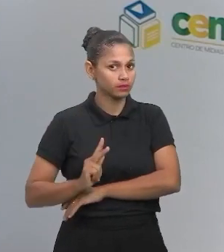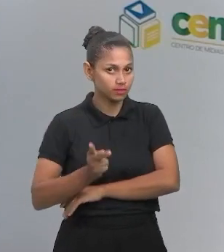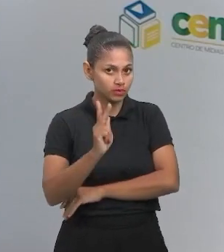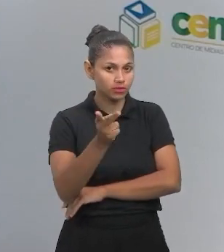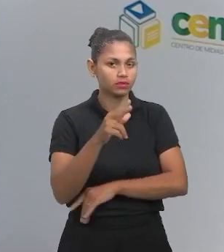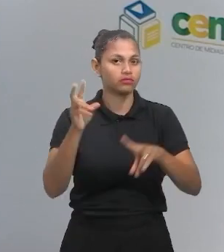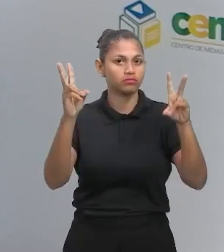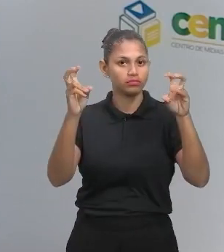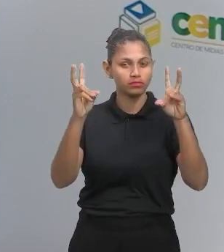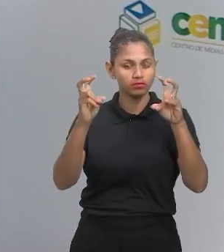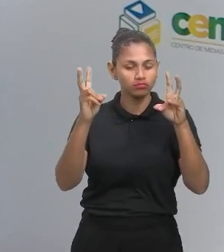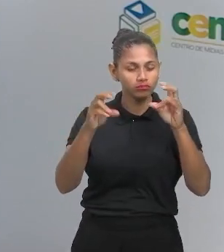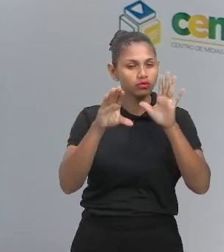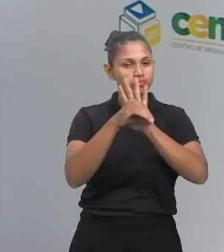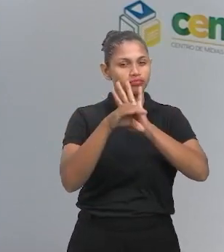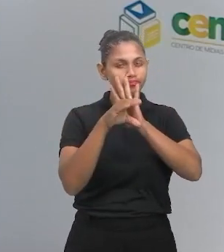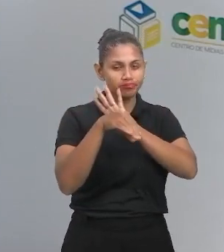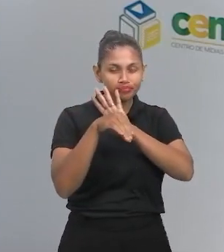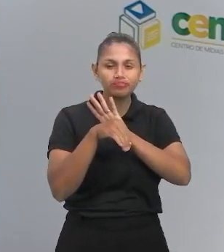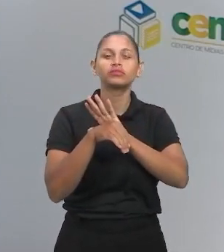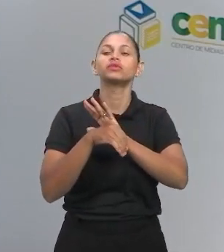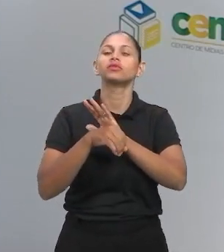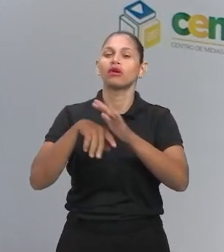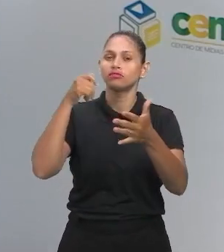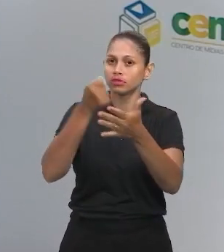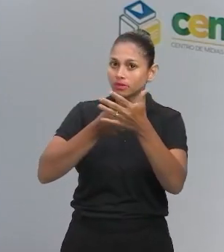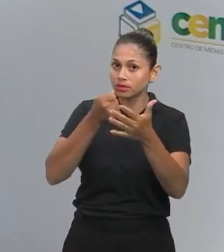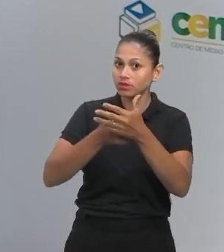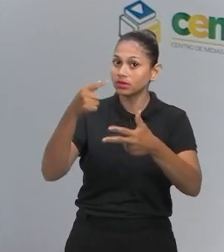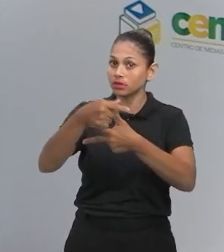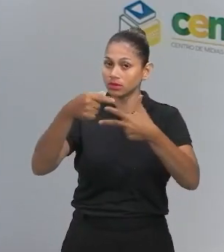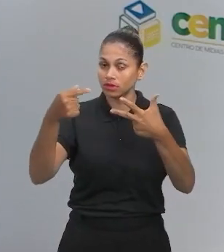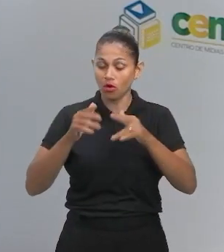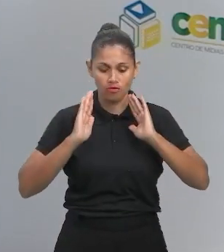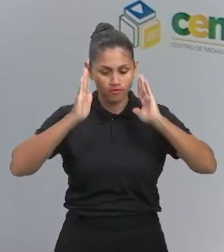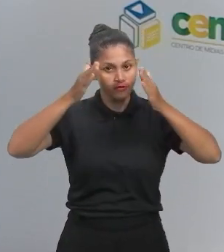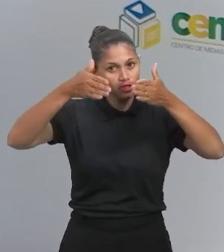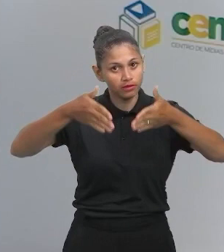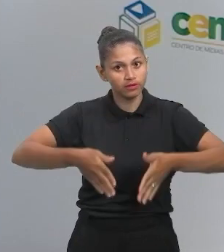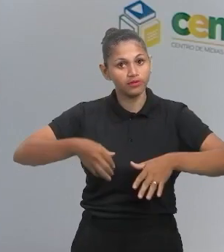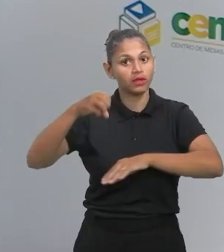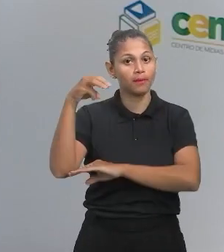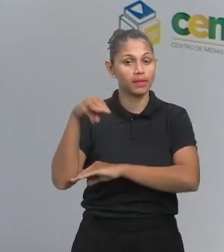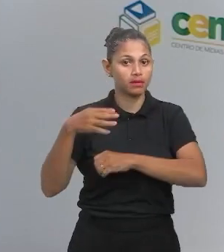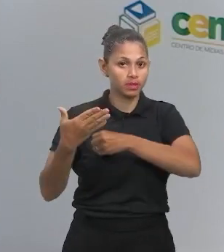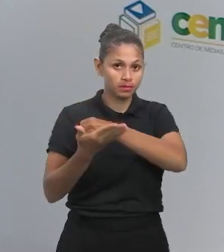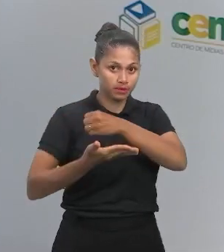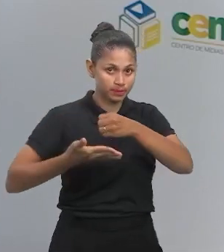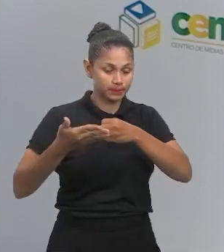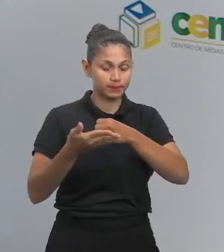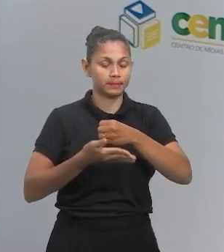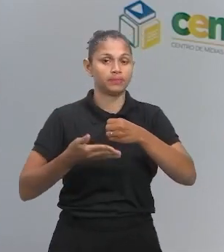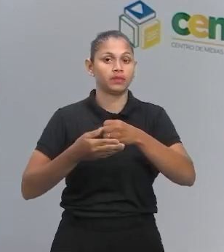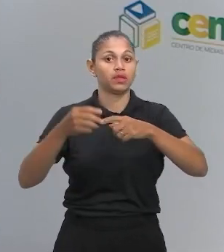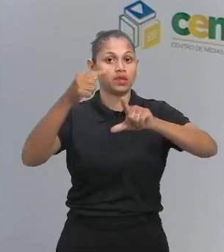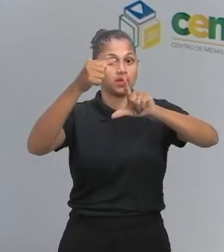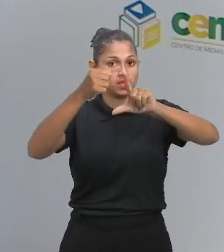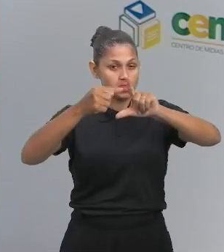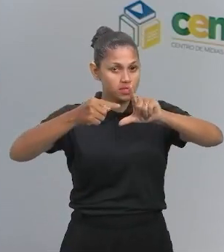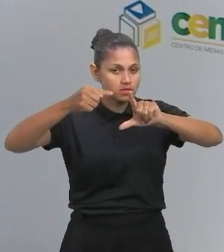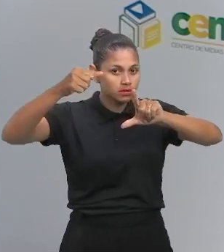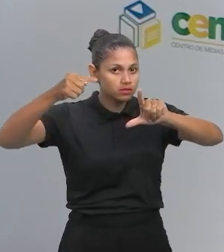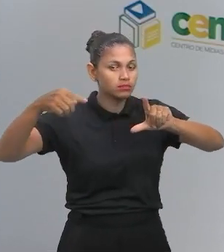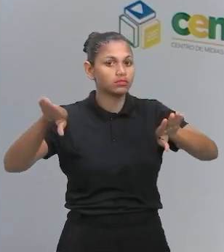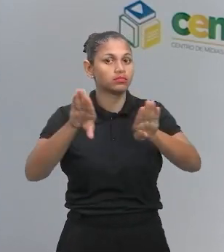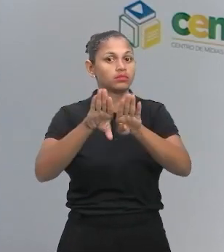sobre os conteúdos mais cobrados no Enem. E hoje vamos continuar focando na Matemática Básica e Estatística, que é aí